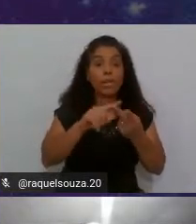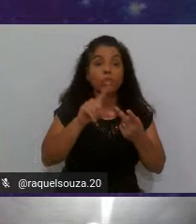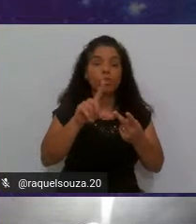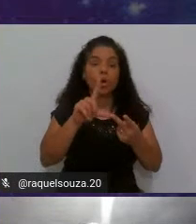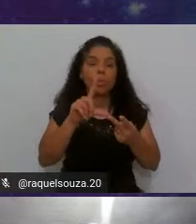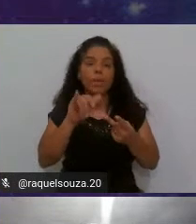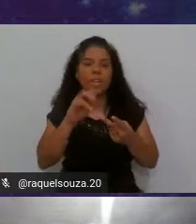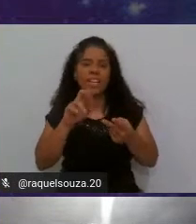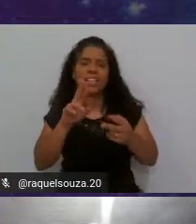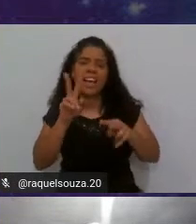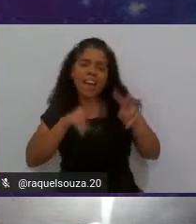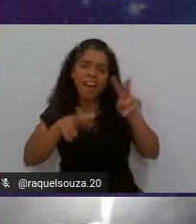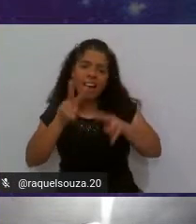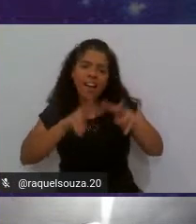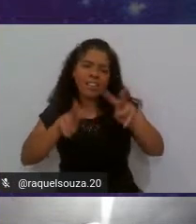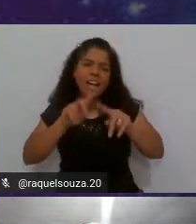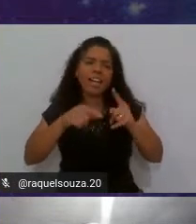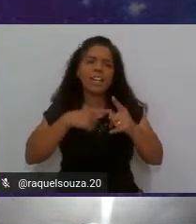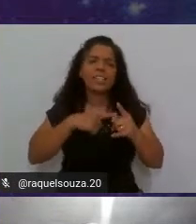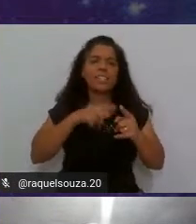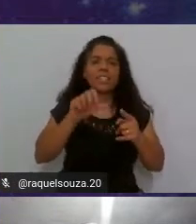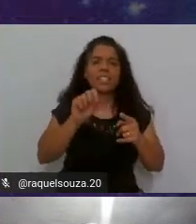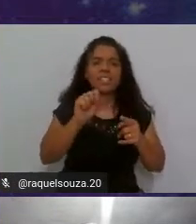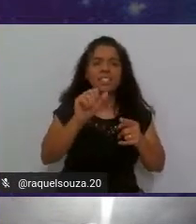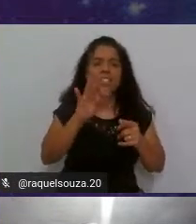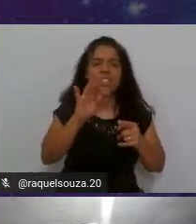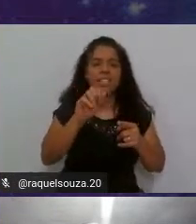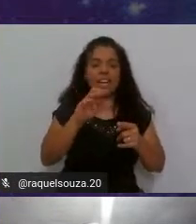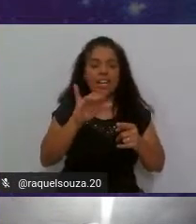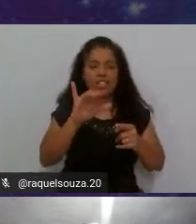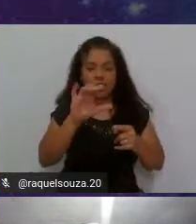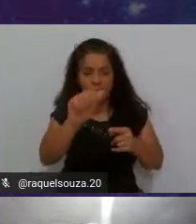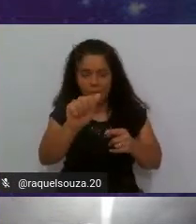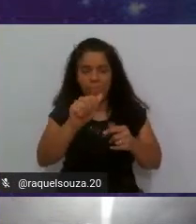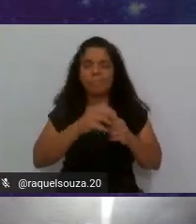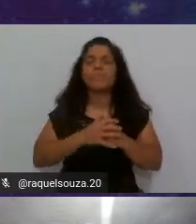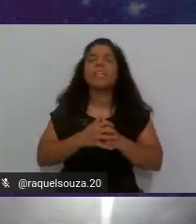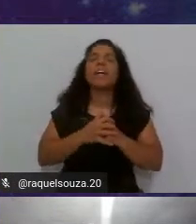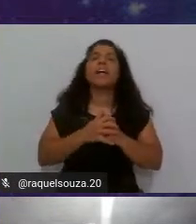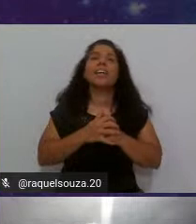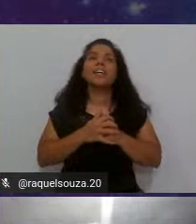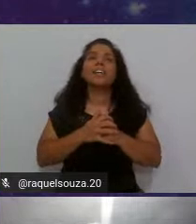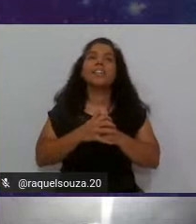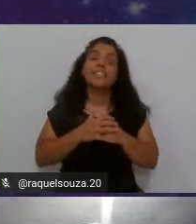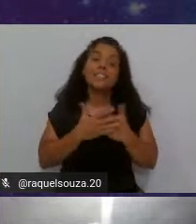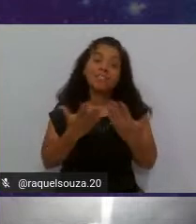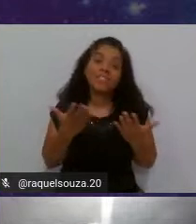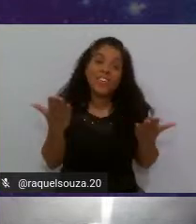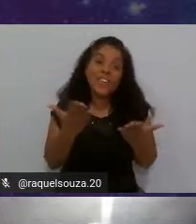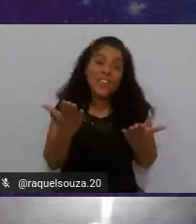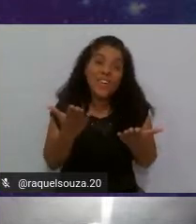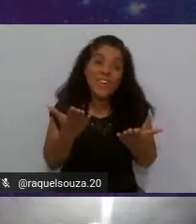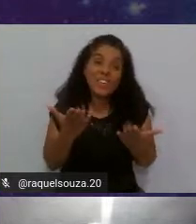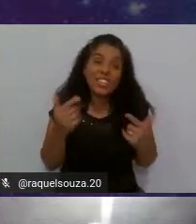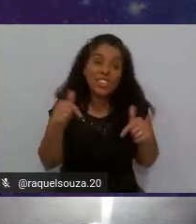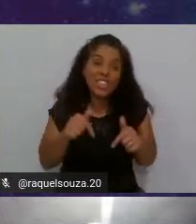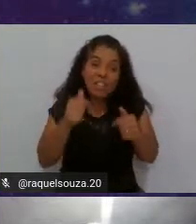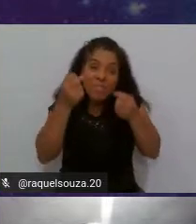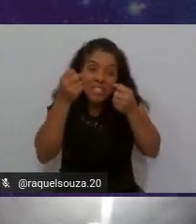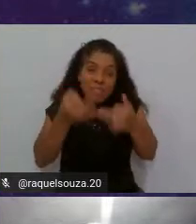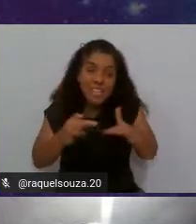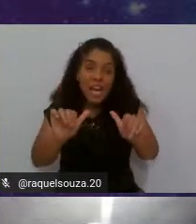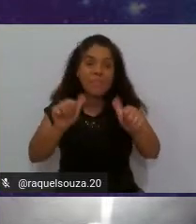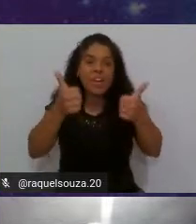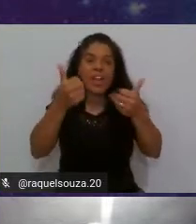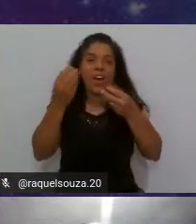análise estática e e hoje eu estou aqui para explicar melhor como